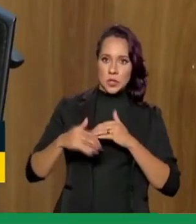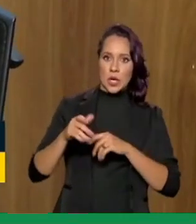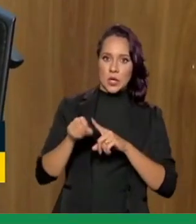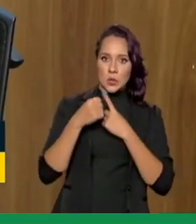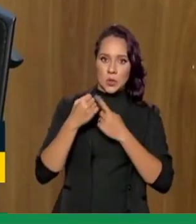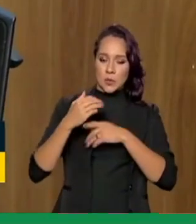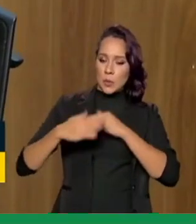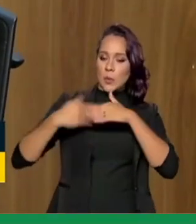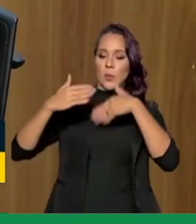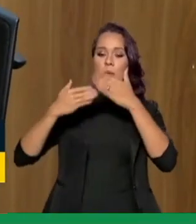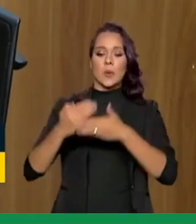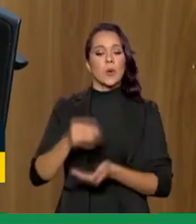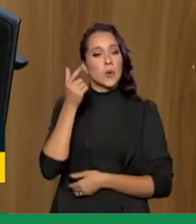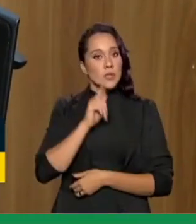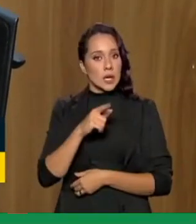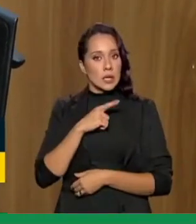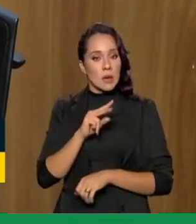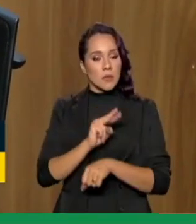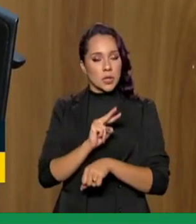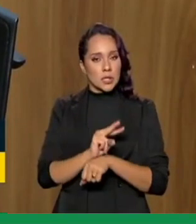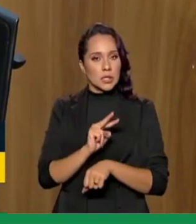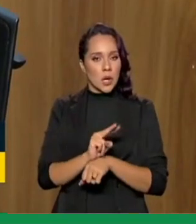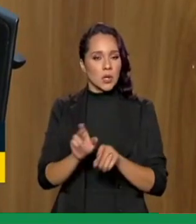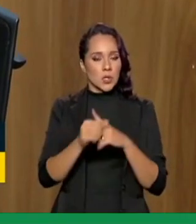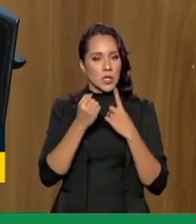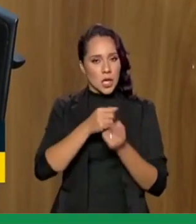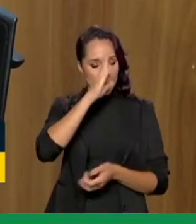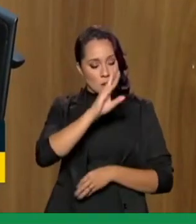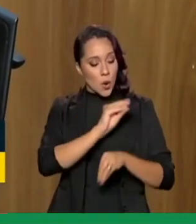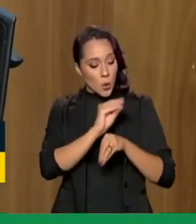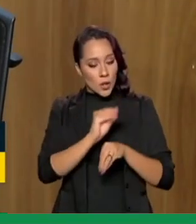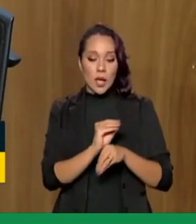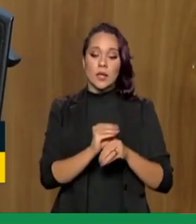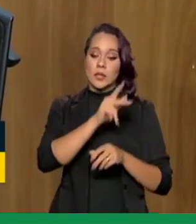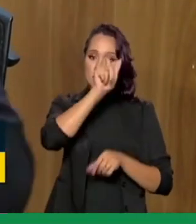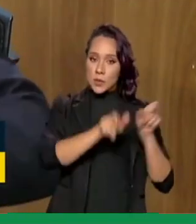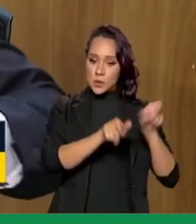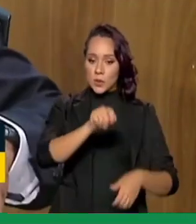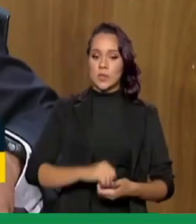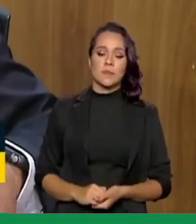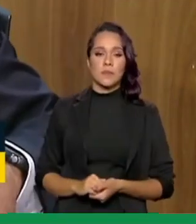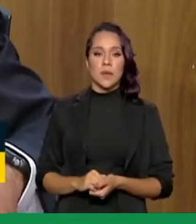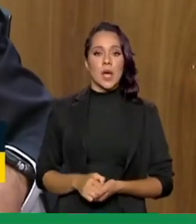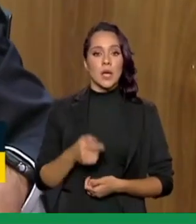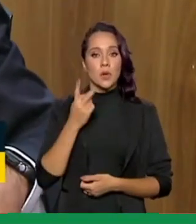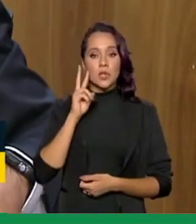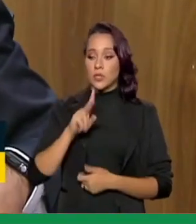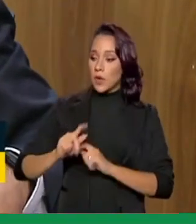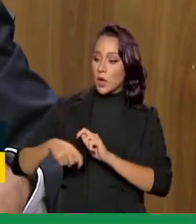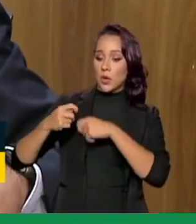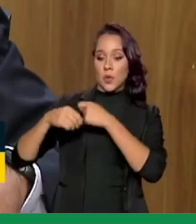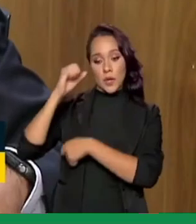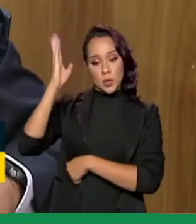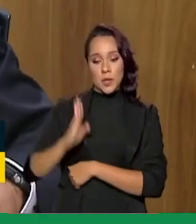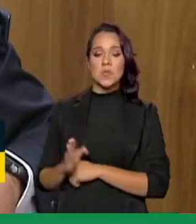social nós tenhamos a proteção social como prioridade o cuidado com as pessoas estamos vendo por um lado a economia do